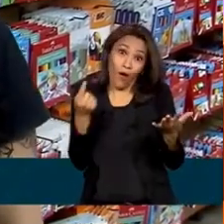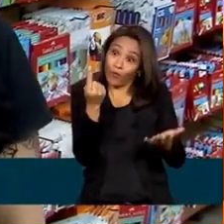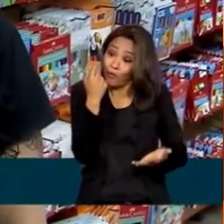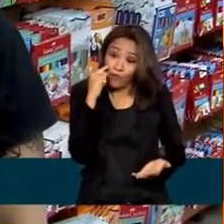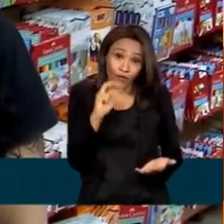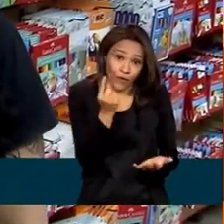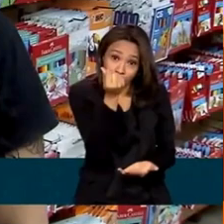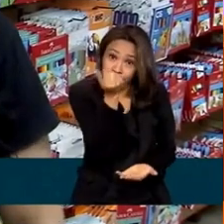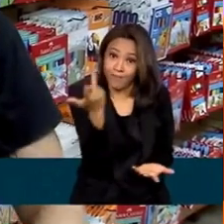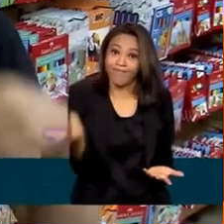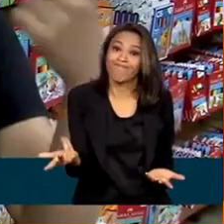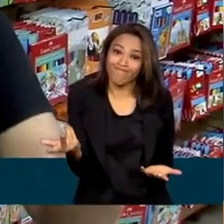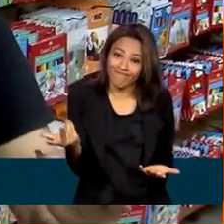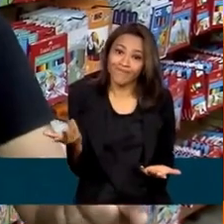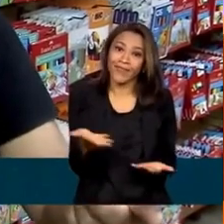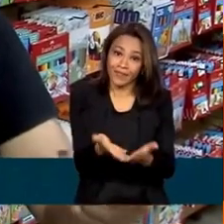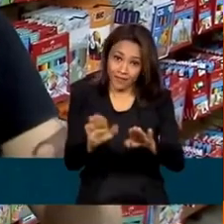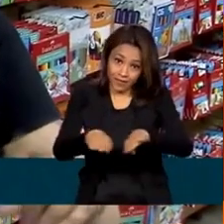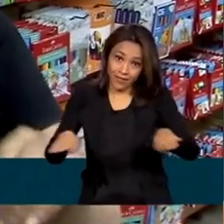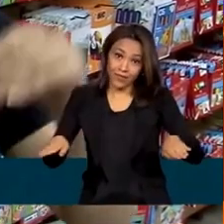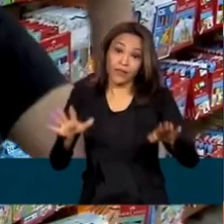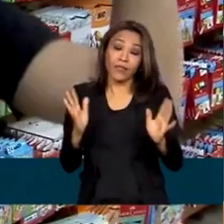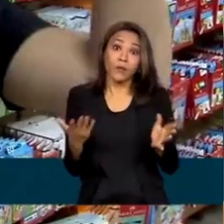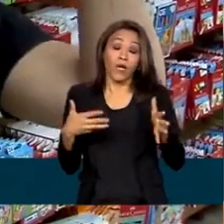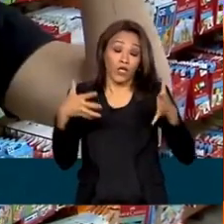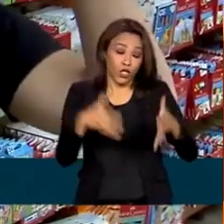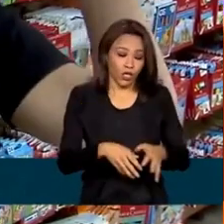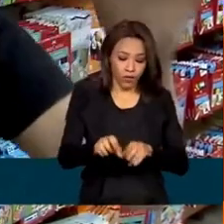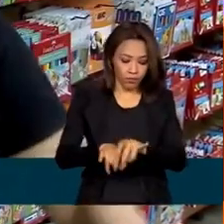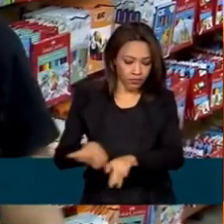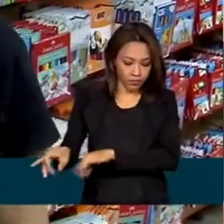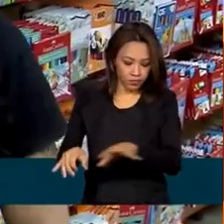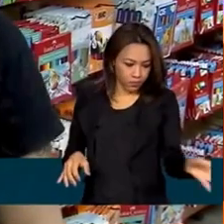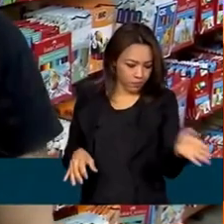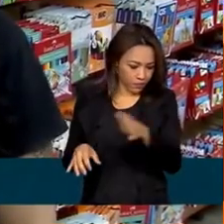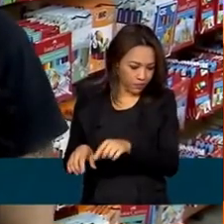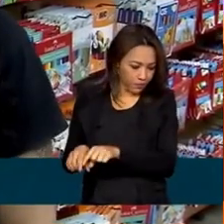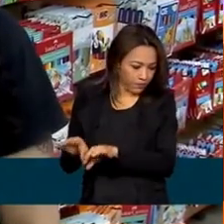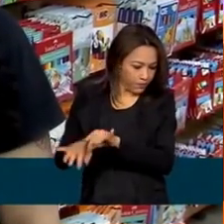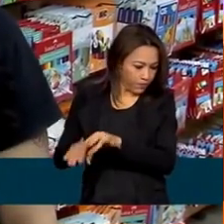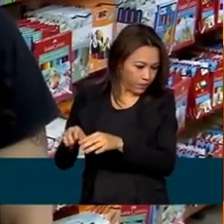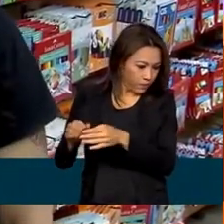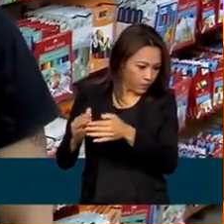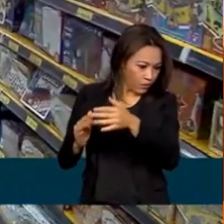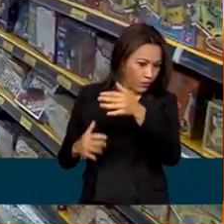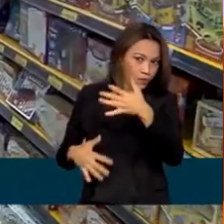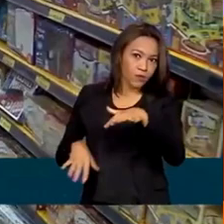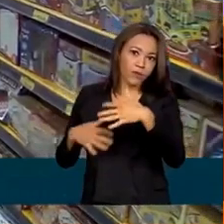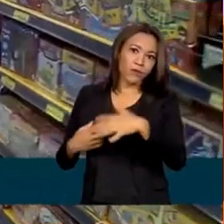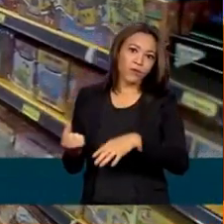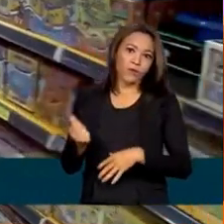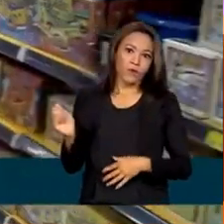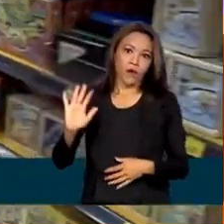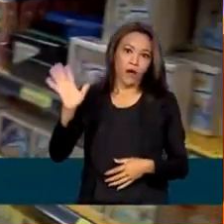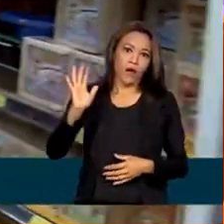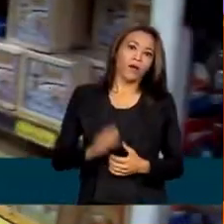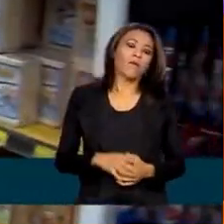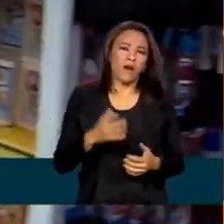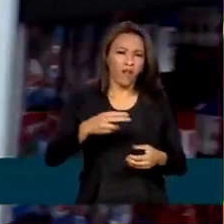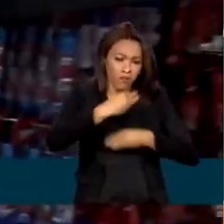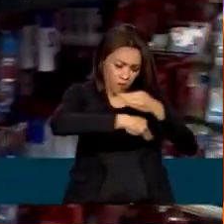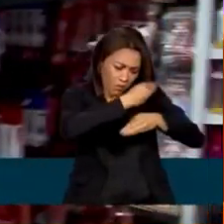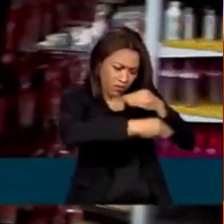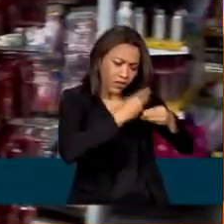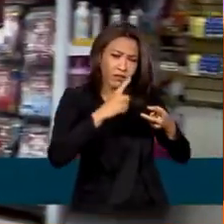preço. Então isso muitas vezes na hora de chegar no caixa leva a lista a um preço alto. Mas papel higiênico,